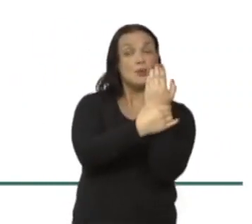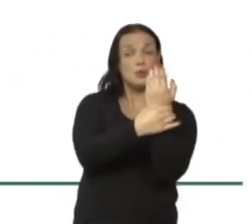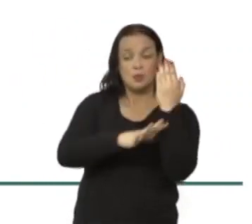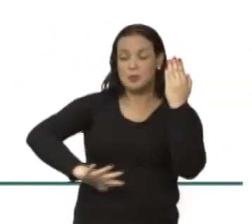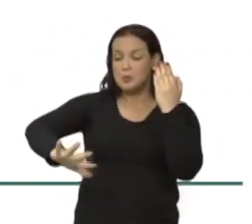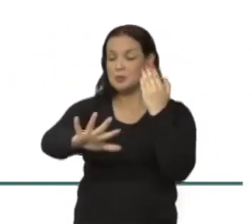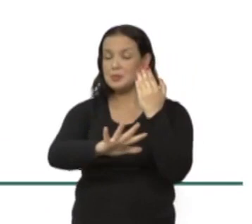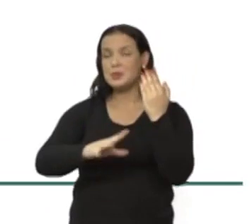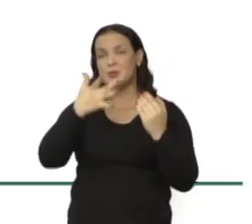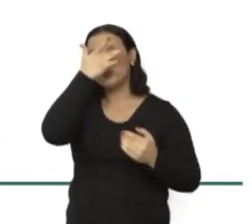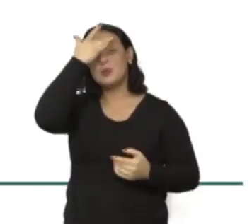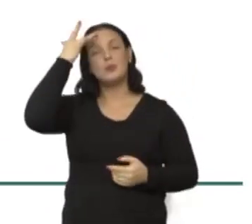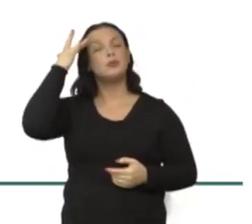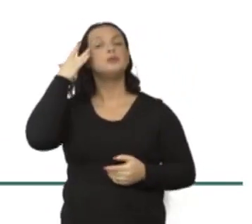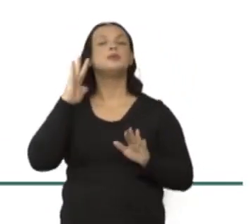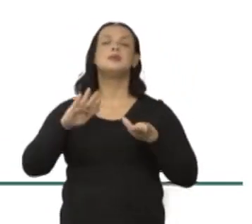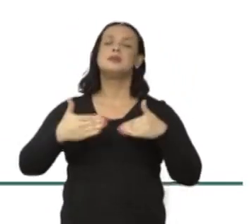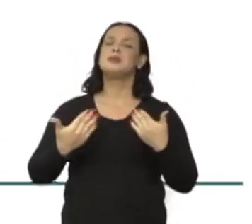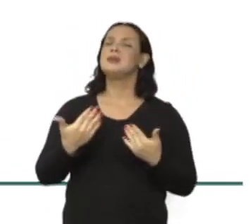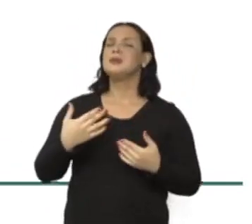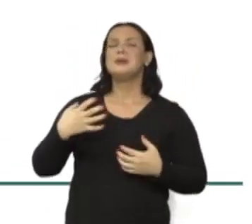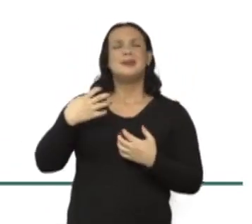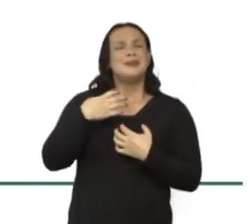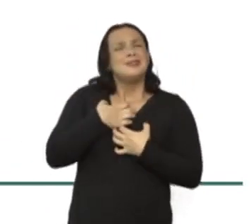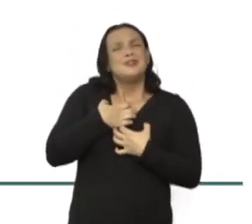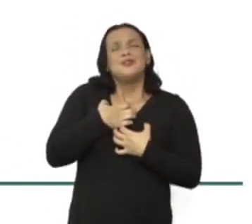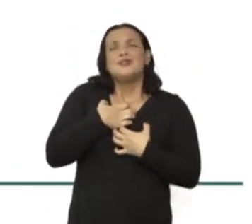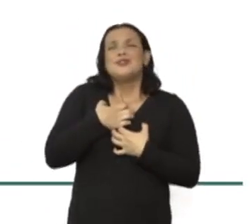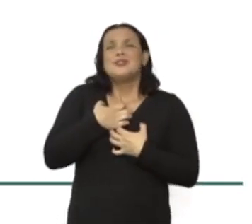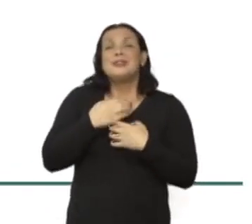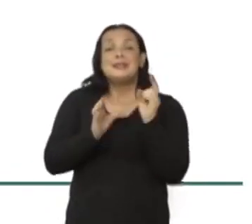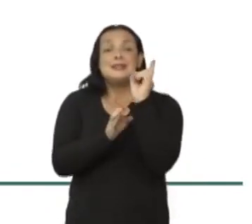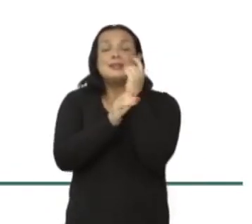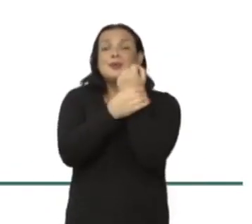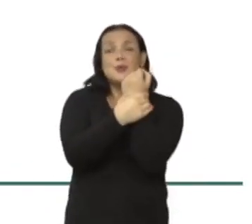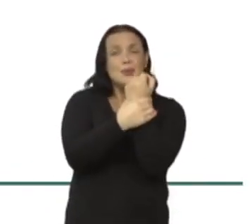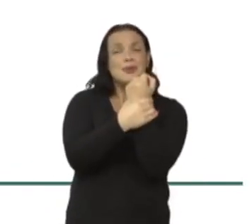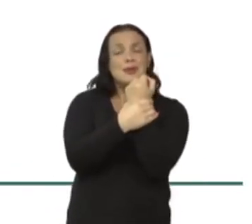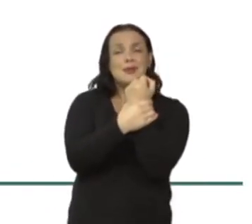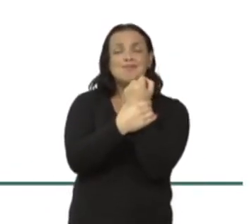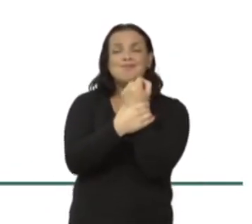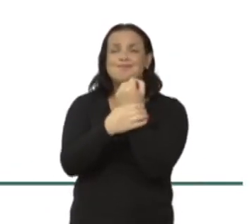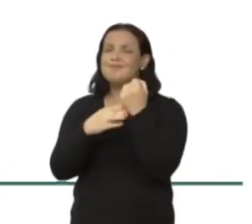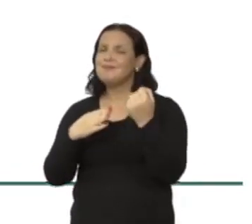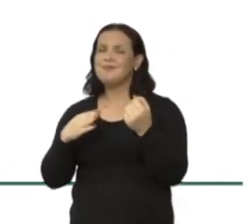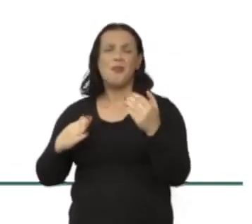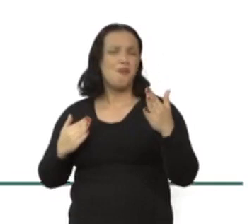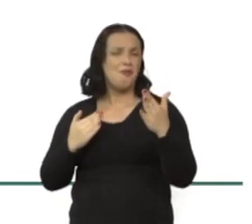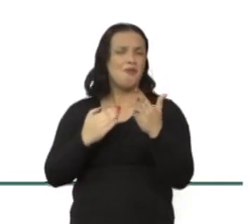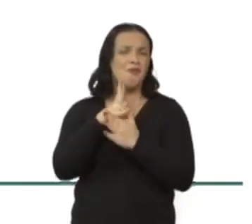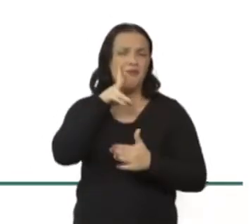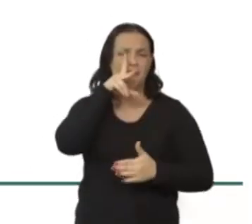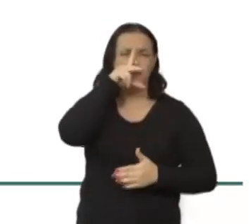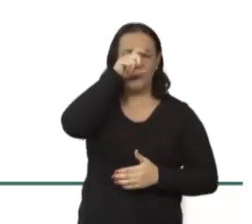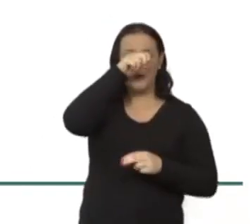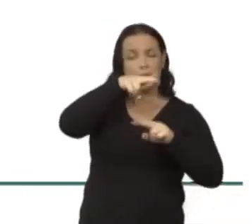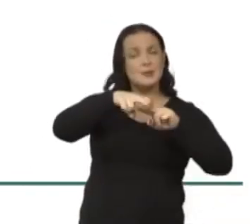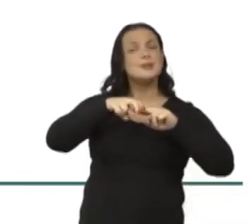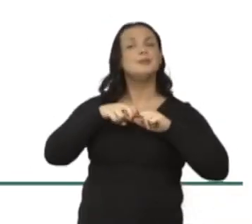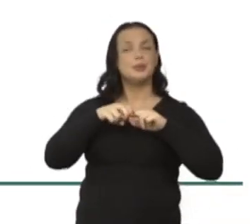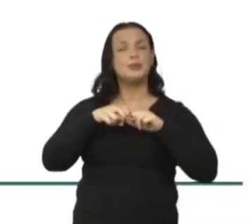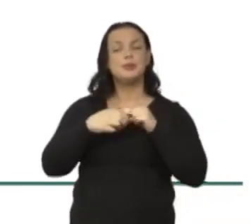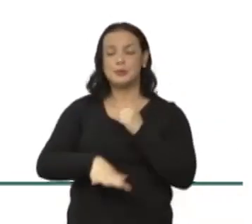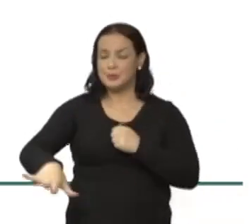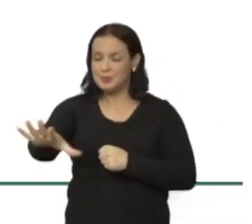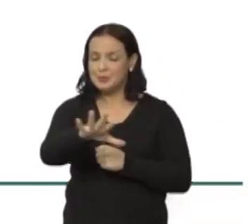as pessoas vão se sentir sem medo de ser quem elas são e poder vir com toda a potência e por isso que esses espaços mais